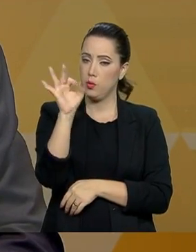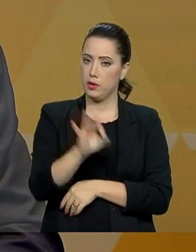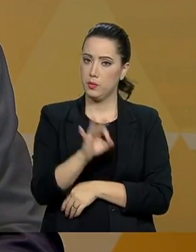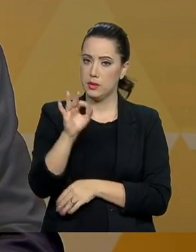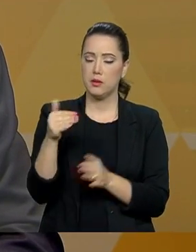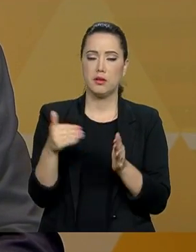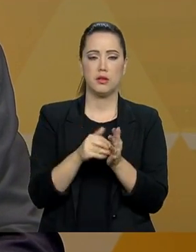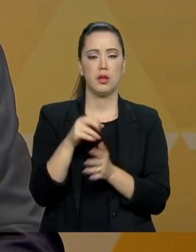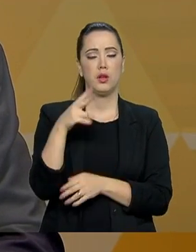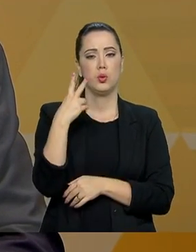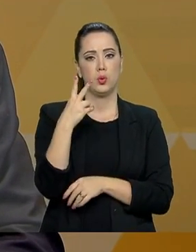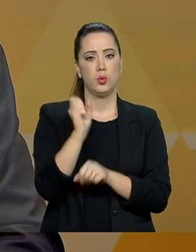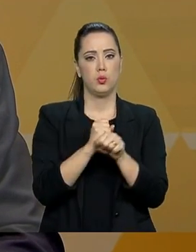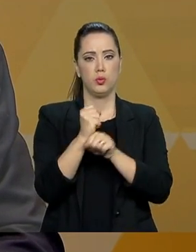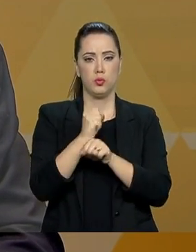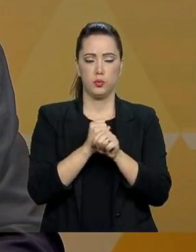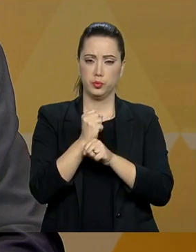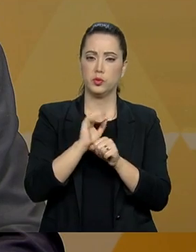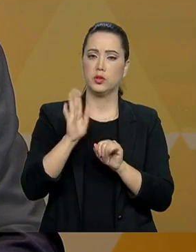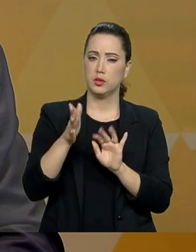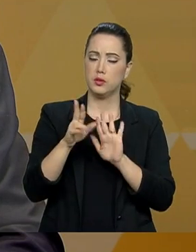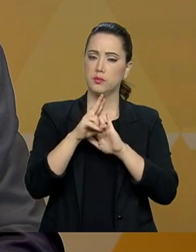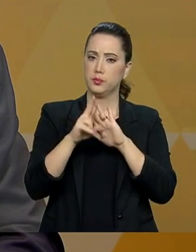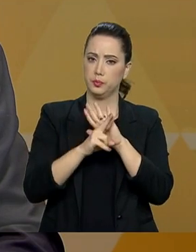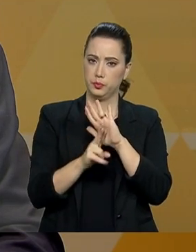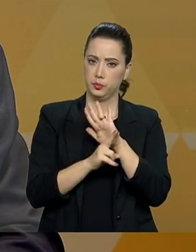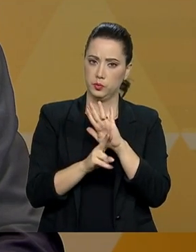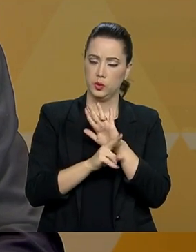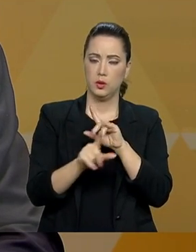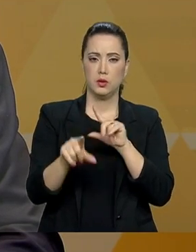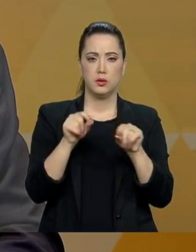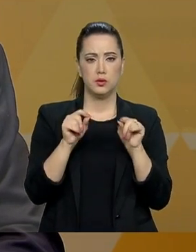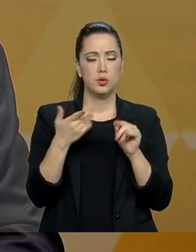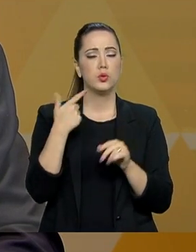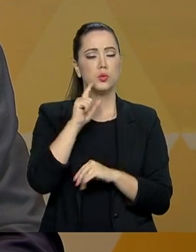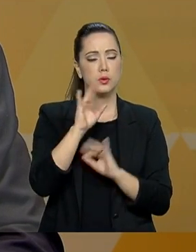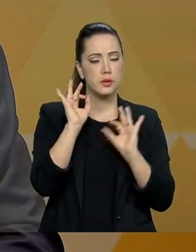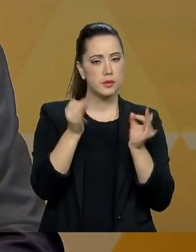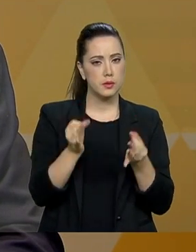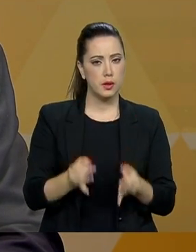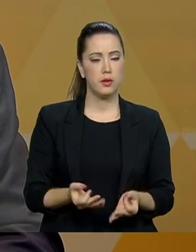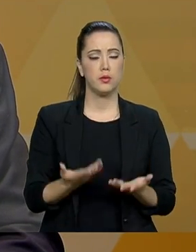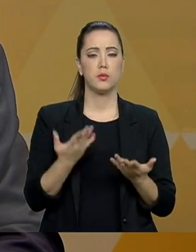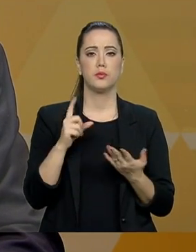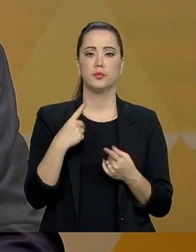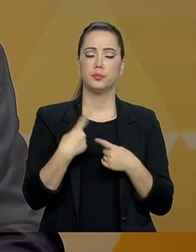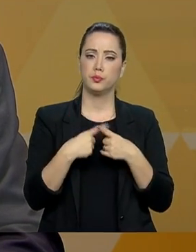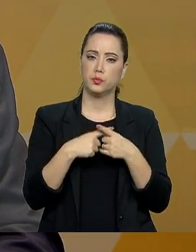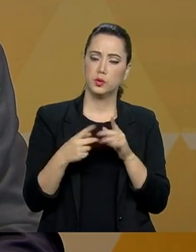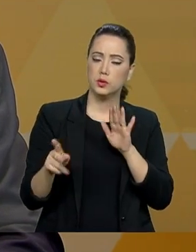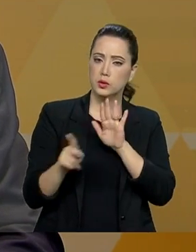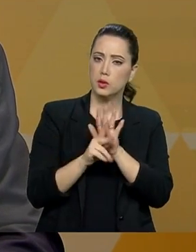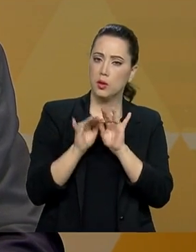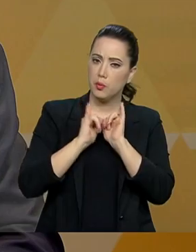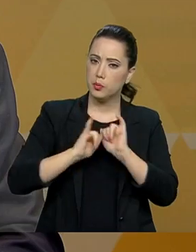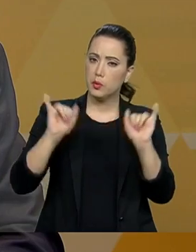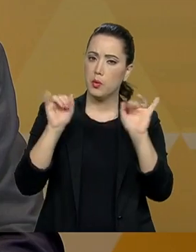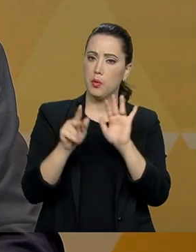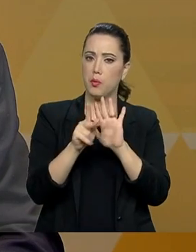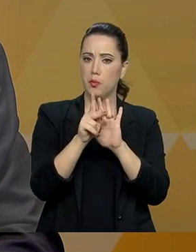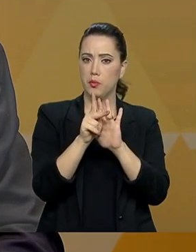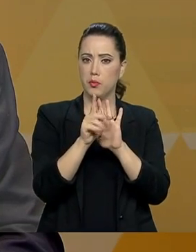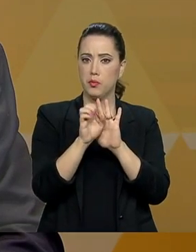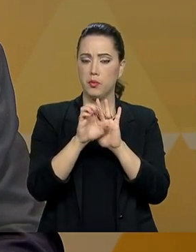dois anos. E quem já tem as regras de elegibilidade atingidas por ocasião da promulgação da PEC,